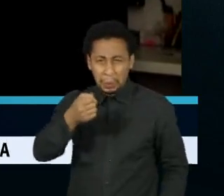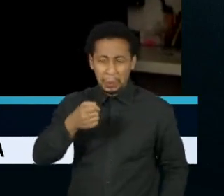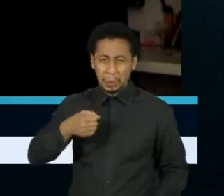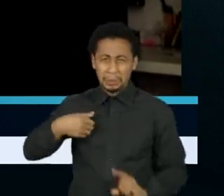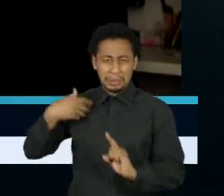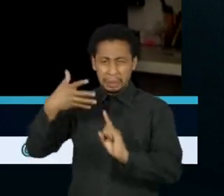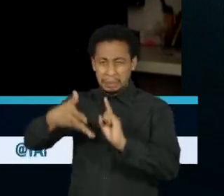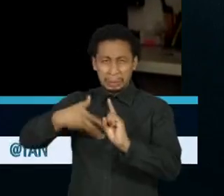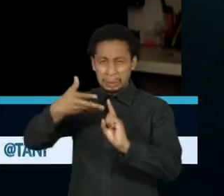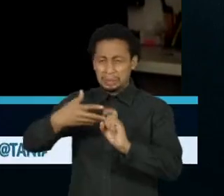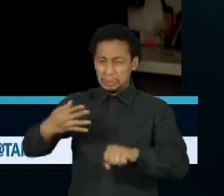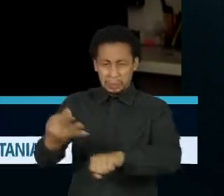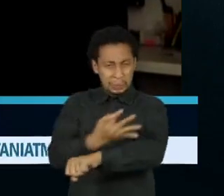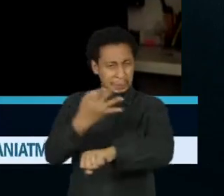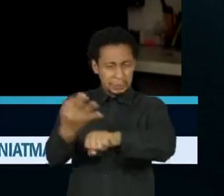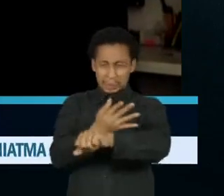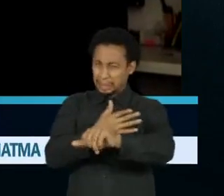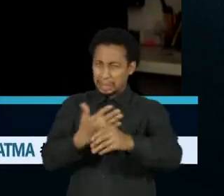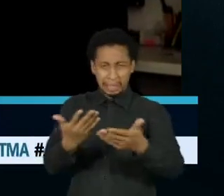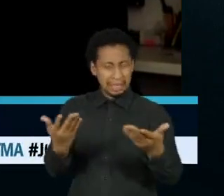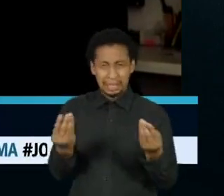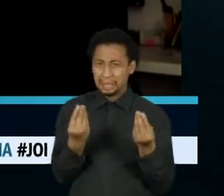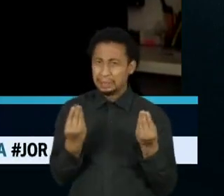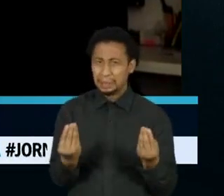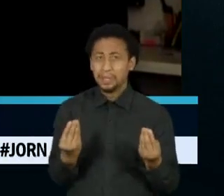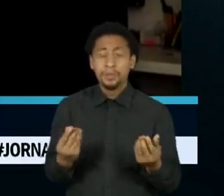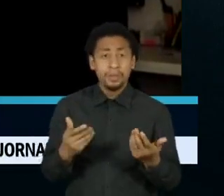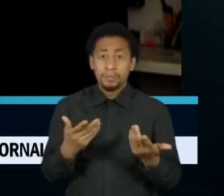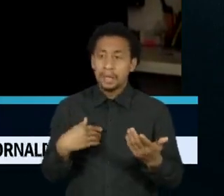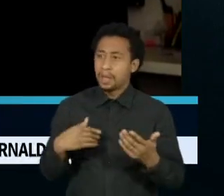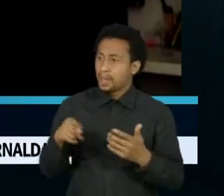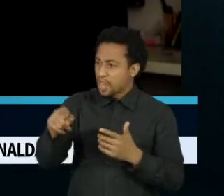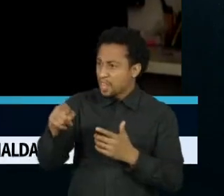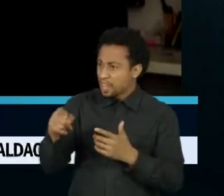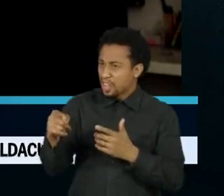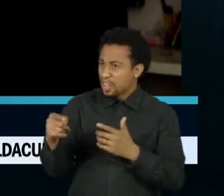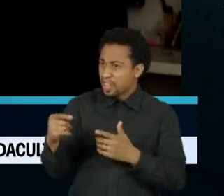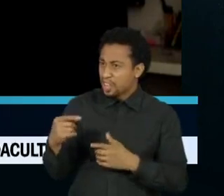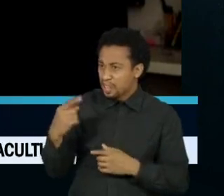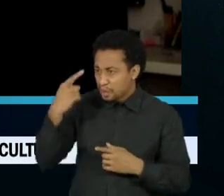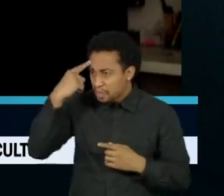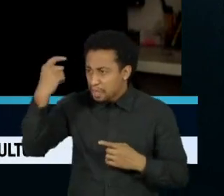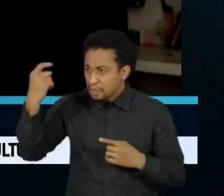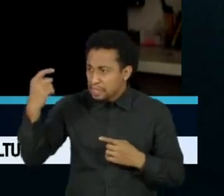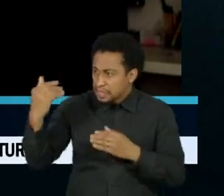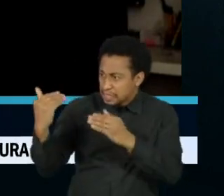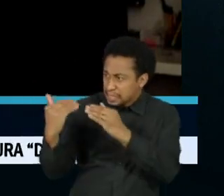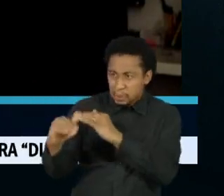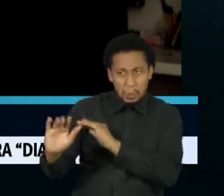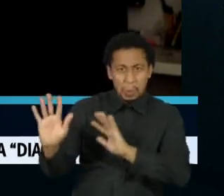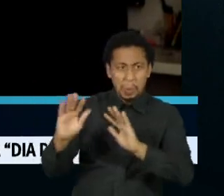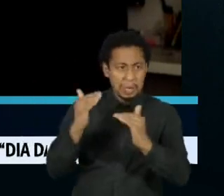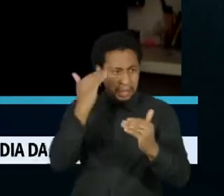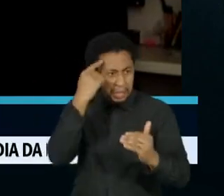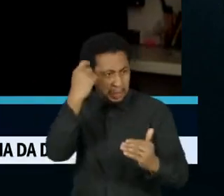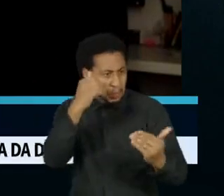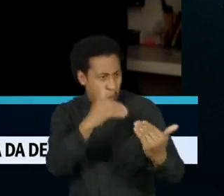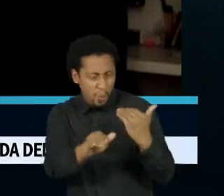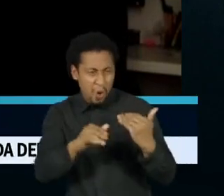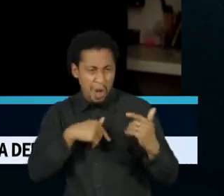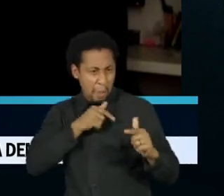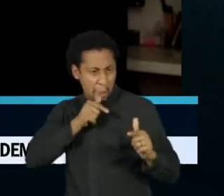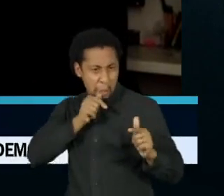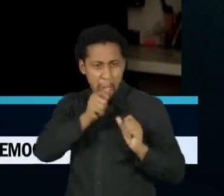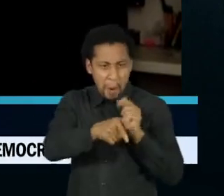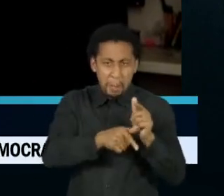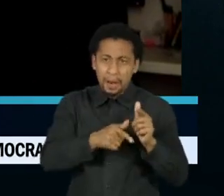desumanizam aqueles que pensam diferente de você, são profundamente antidemocráticos e, portanto, devem ser